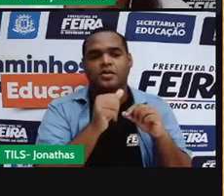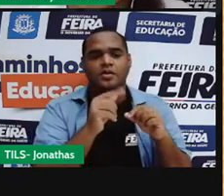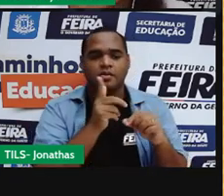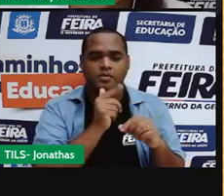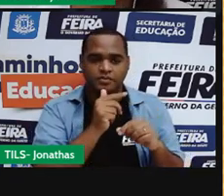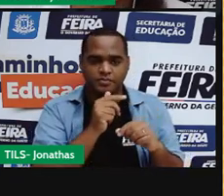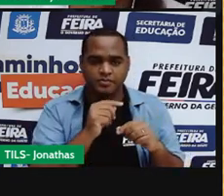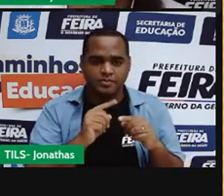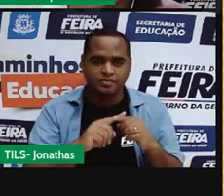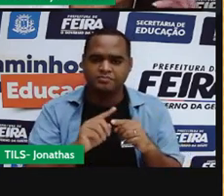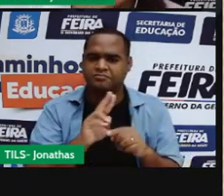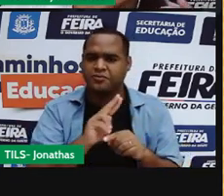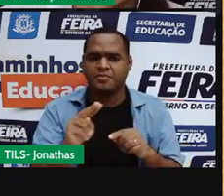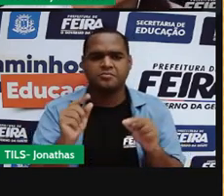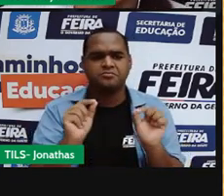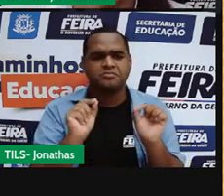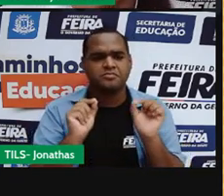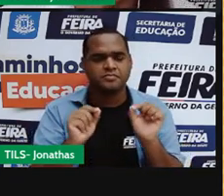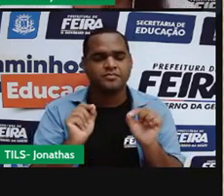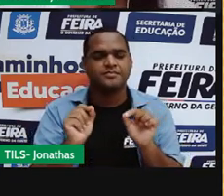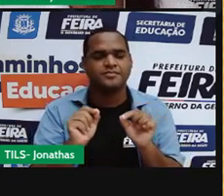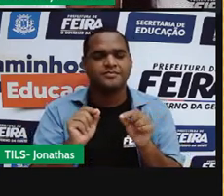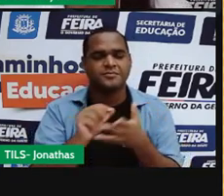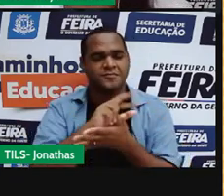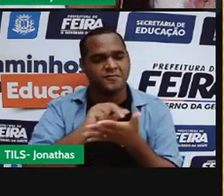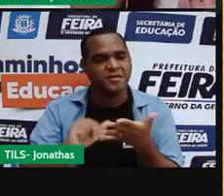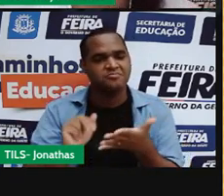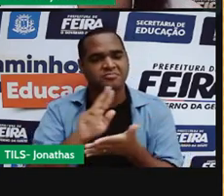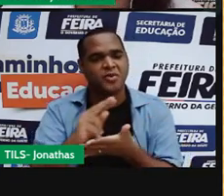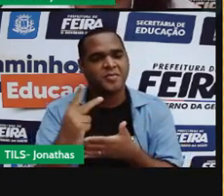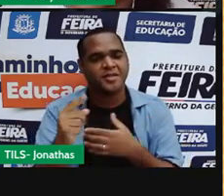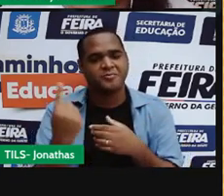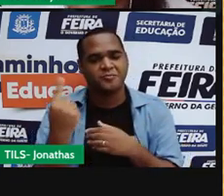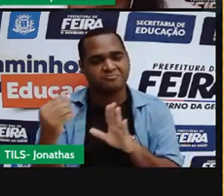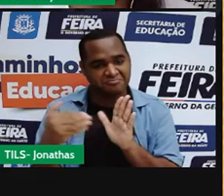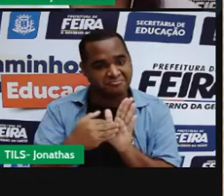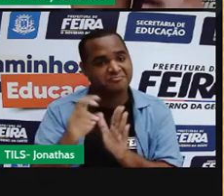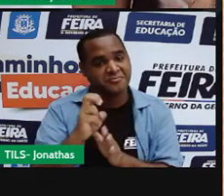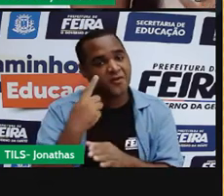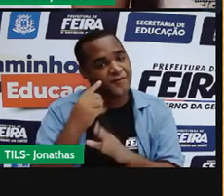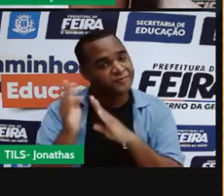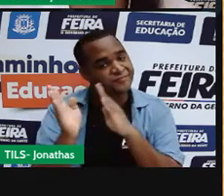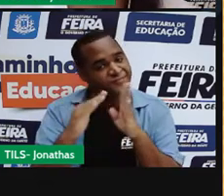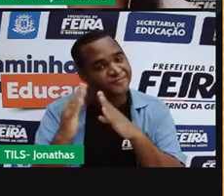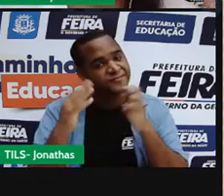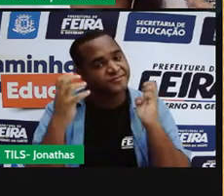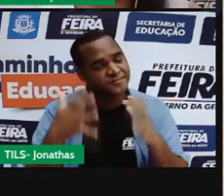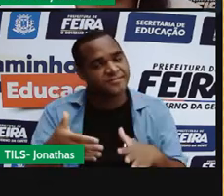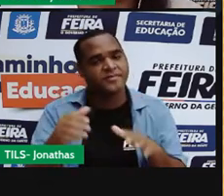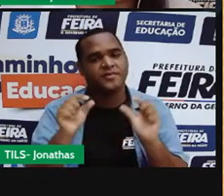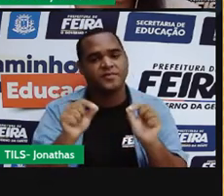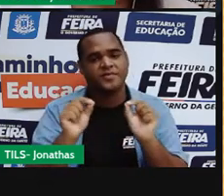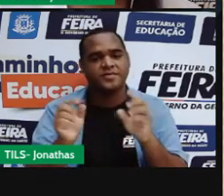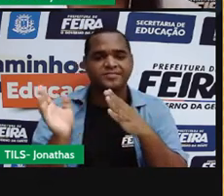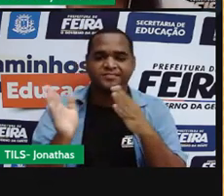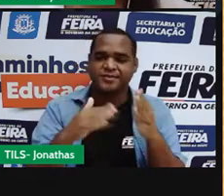sólido. Como é o nome que a gente dá para cada uma dessas mudanças, a gente acabou de ver aí, a gente viu numa